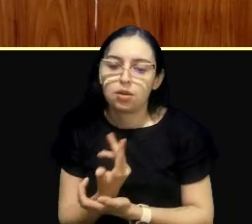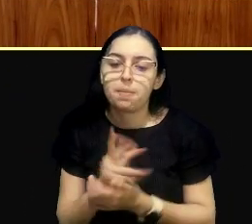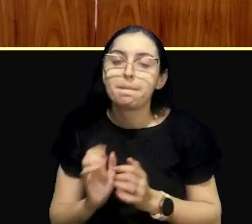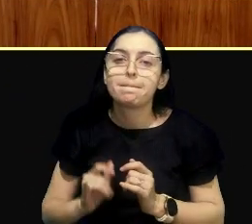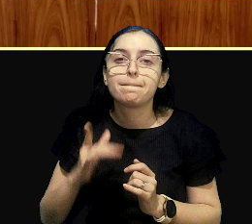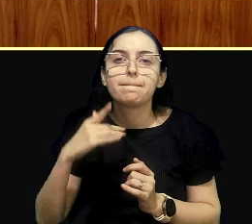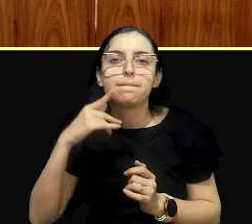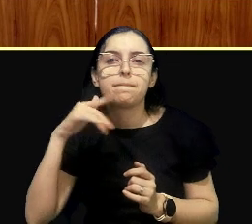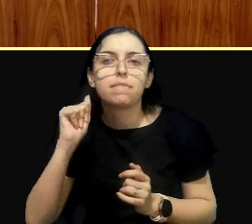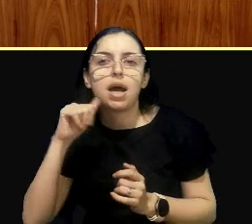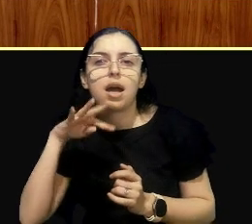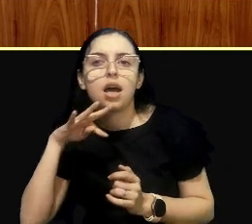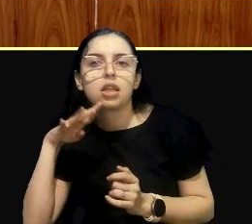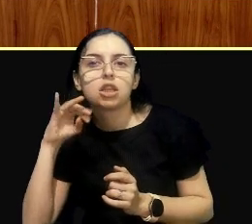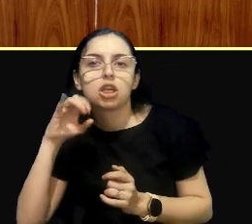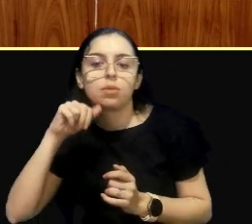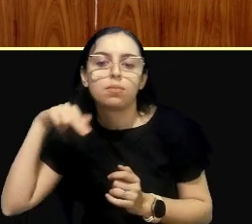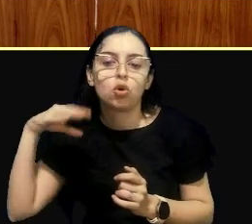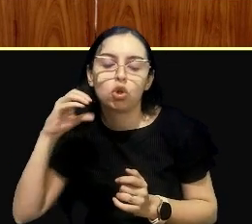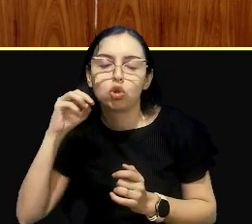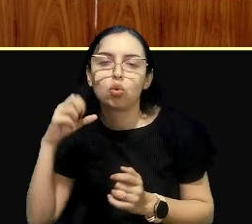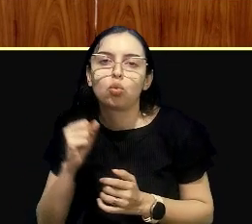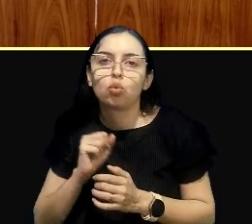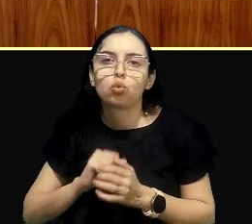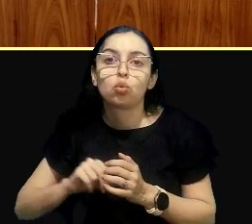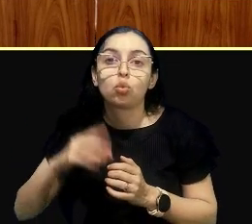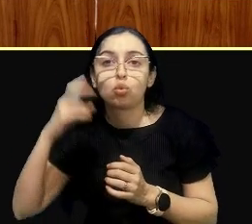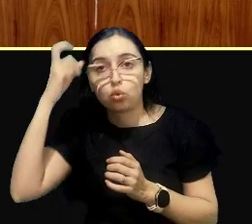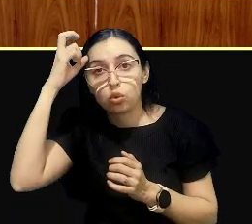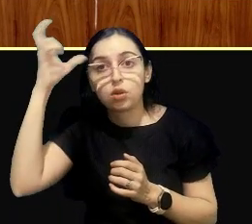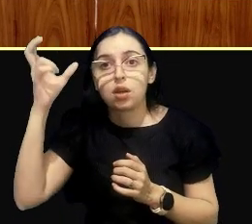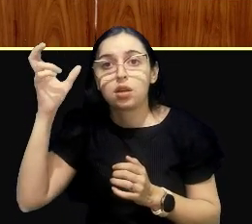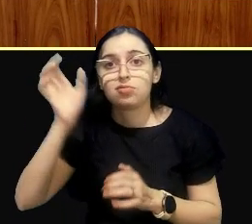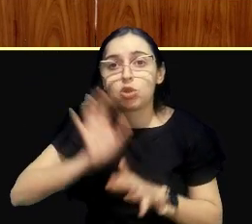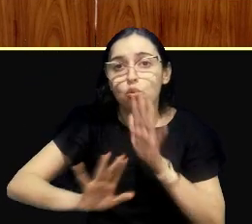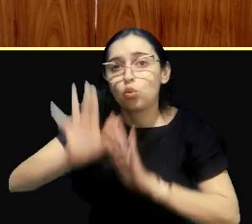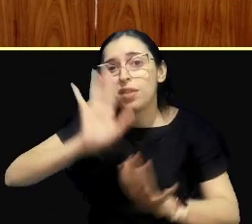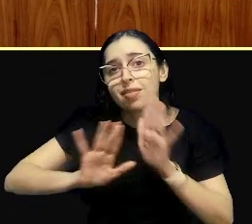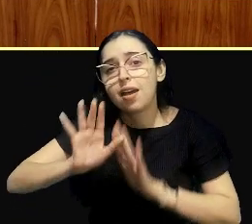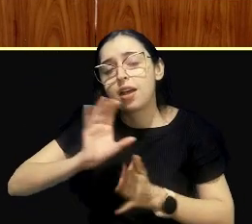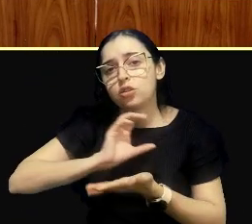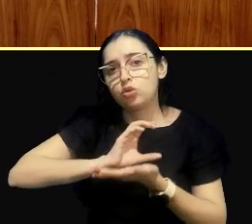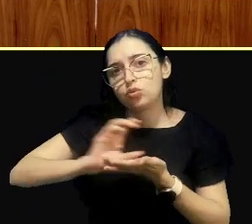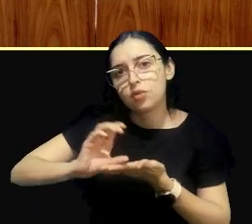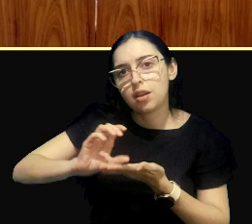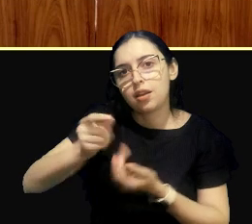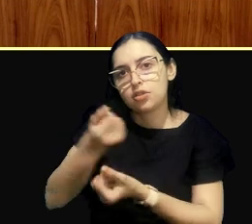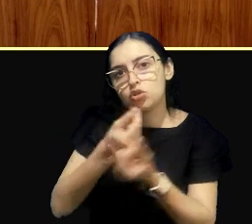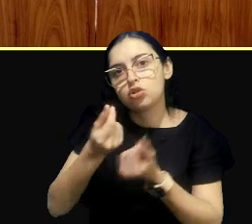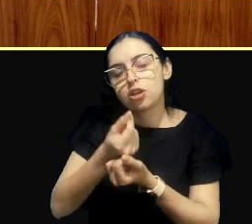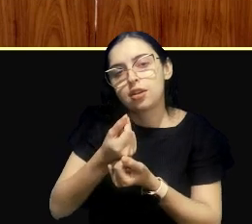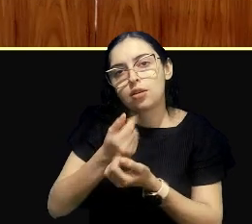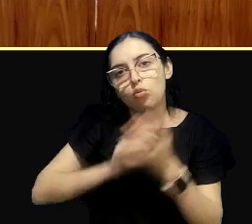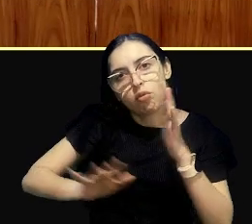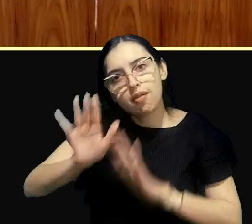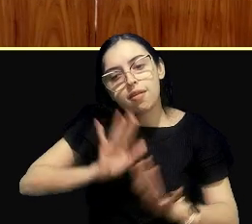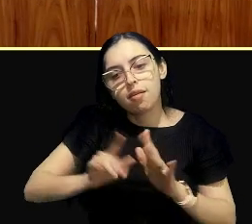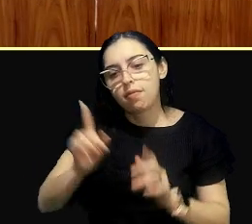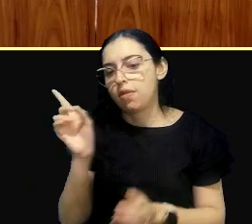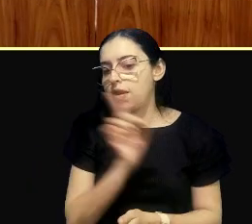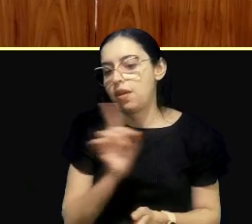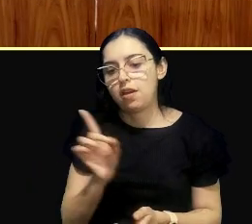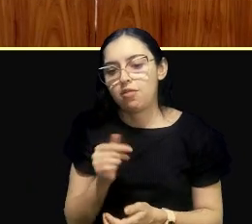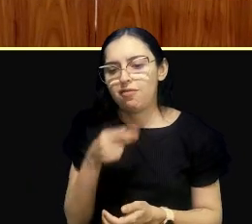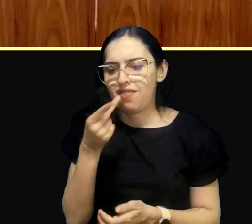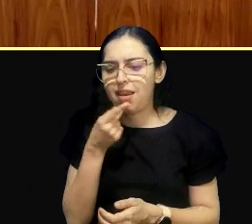que é a minha área de pesquisa, a gente sempre tem muito pudor de falar de monetarização, de falar de dinheiro. Não, isso aí, não